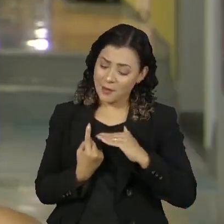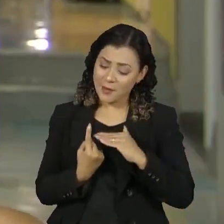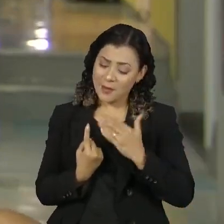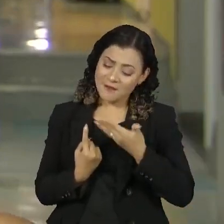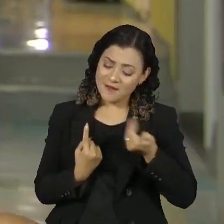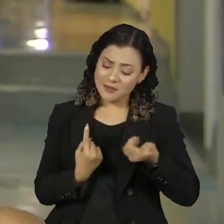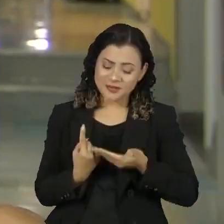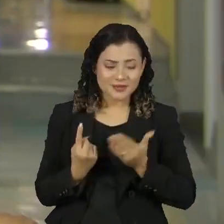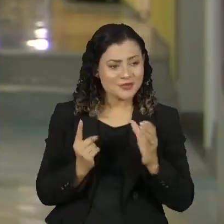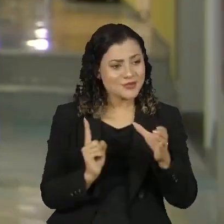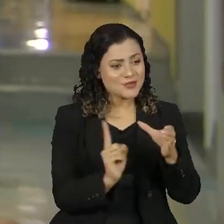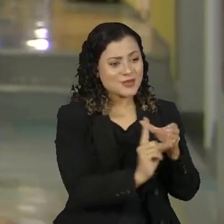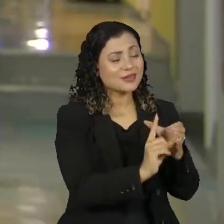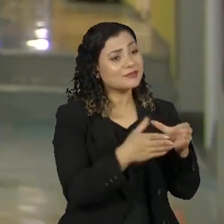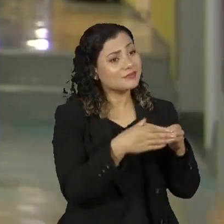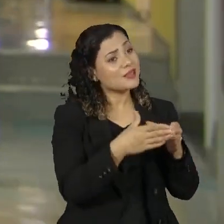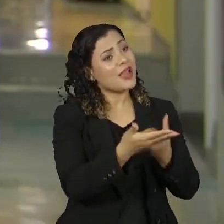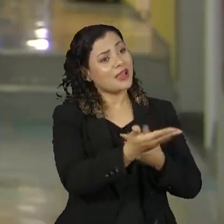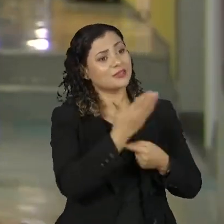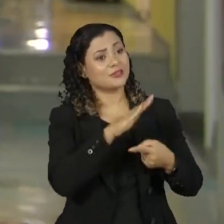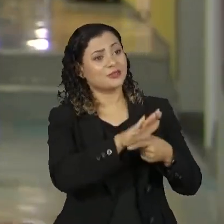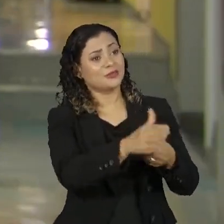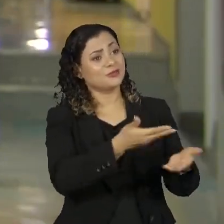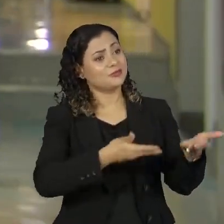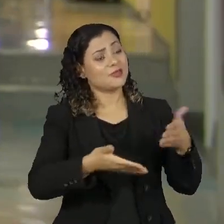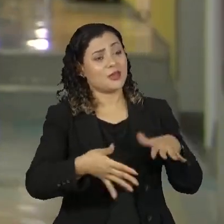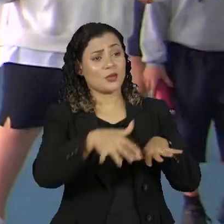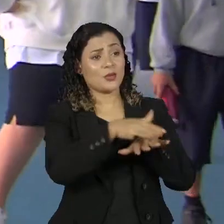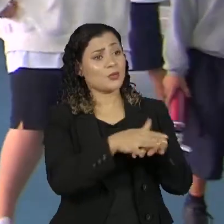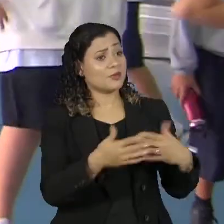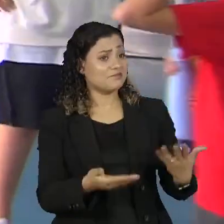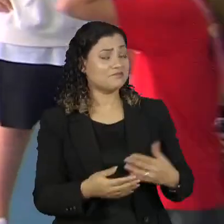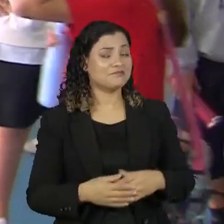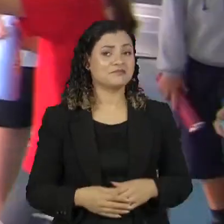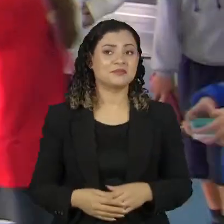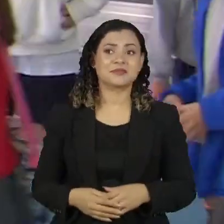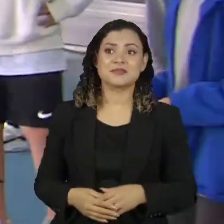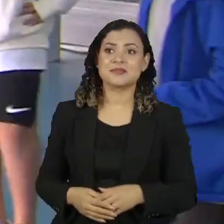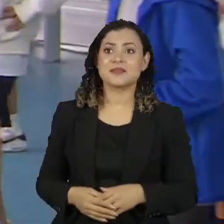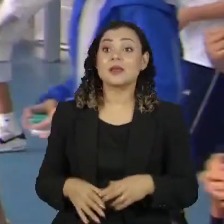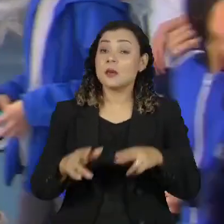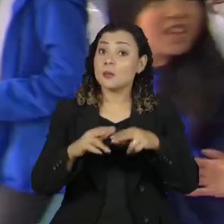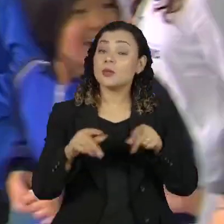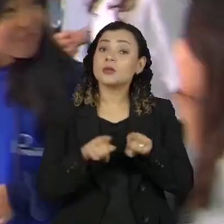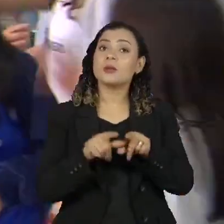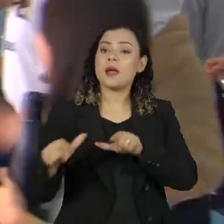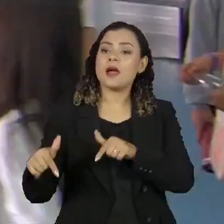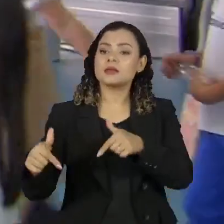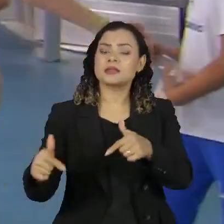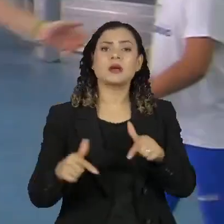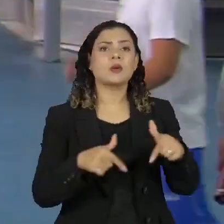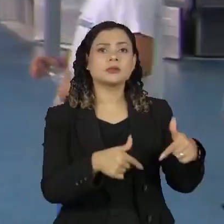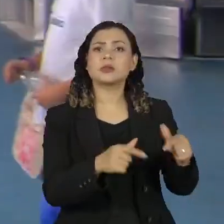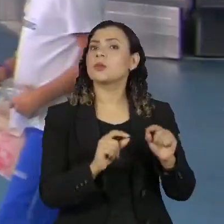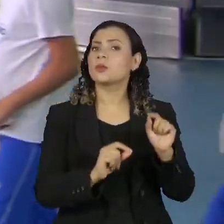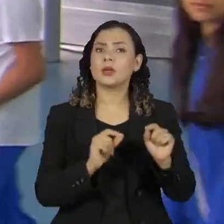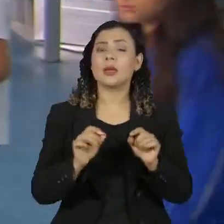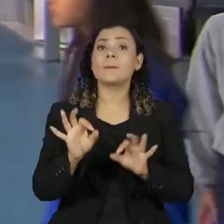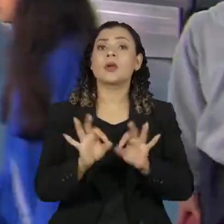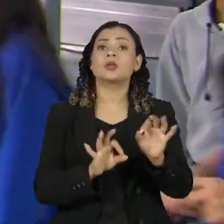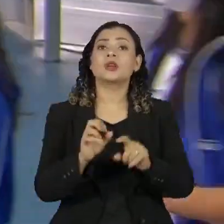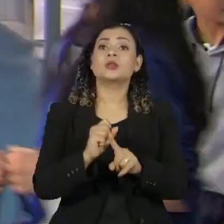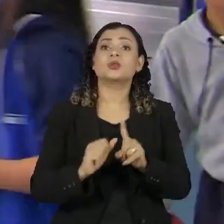função da equipe de ajuda. Tipo, incluir a pessoa que é excluída. As duas iniciativas integram um projeto de educação